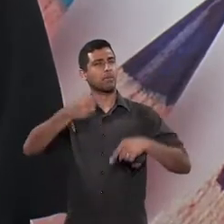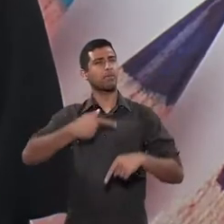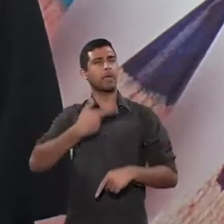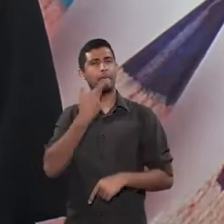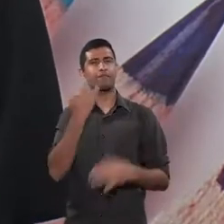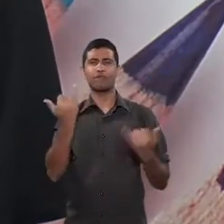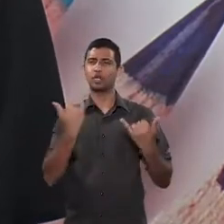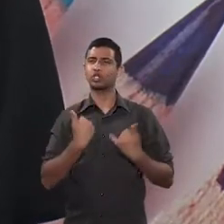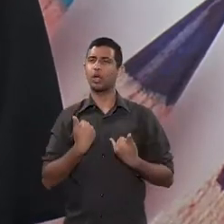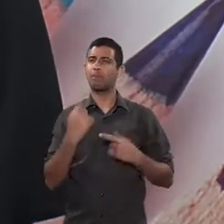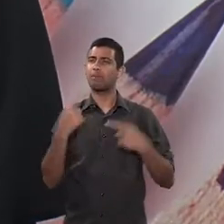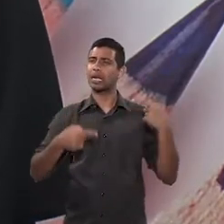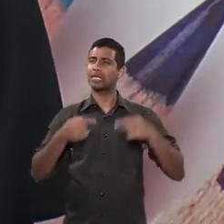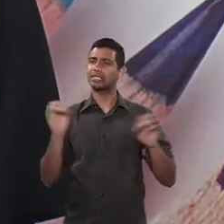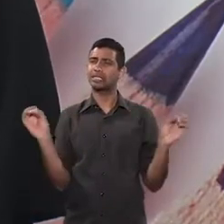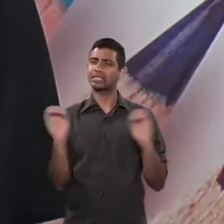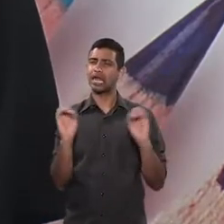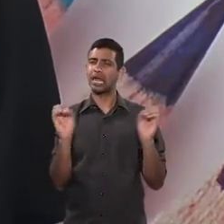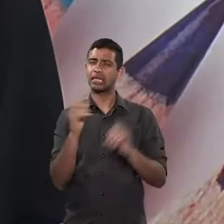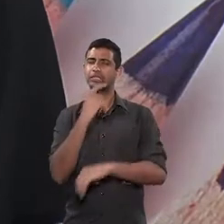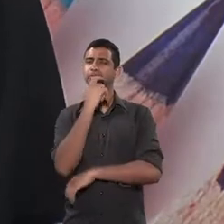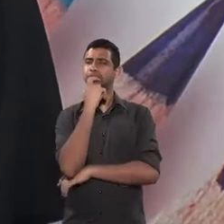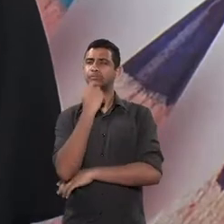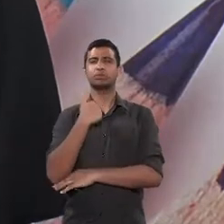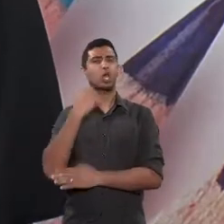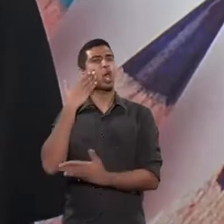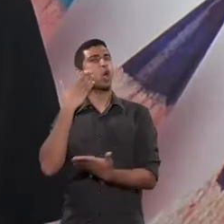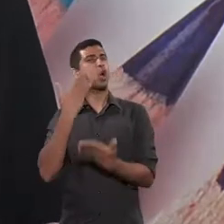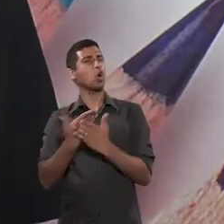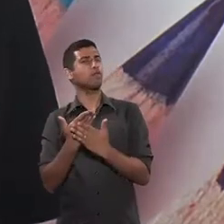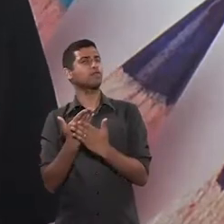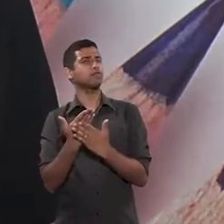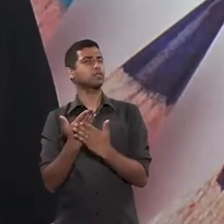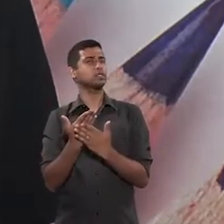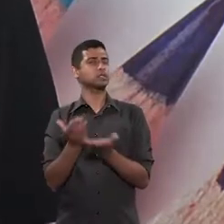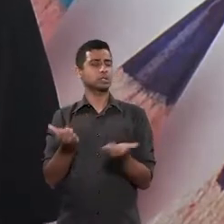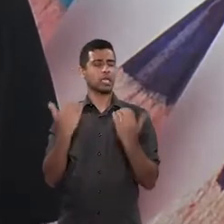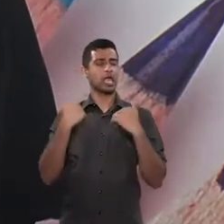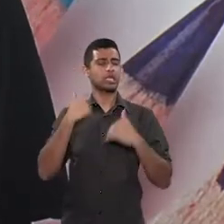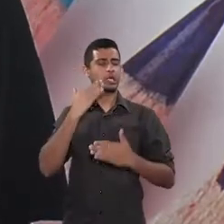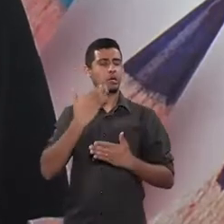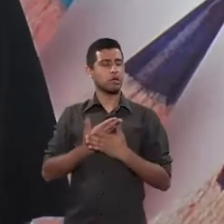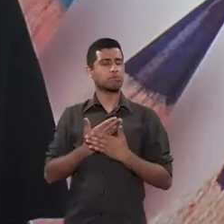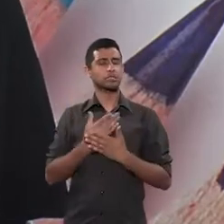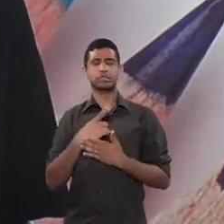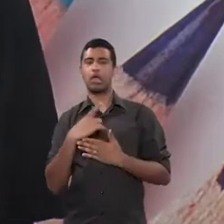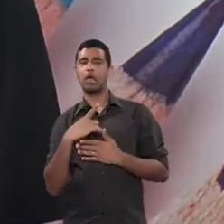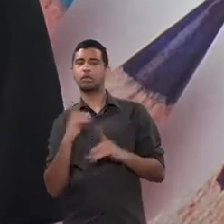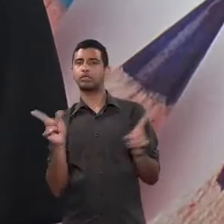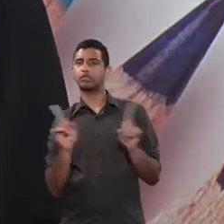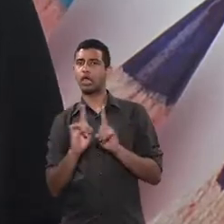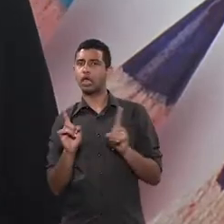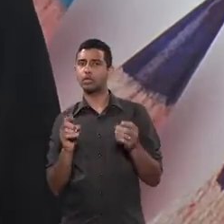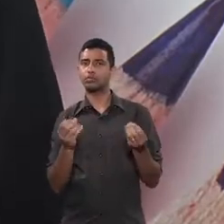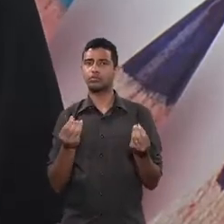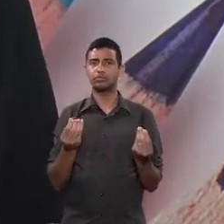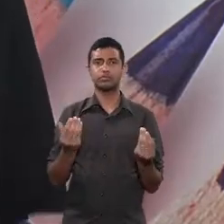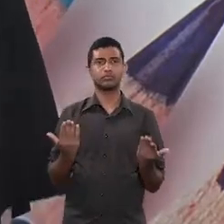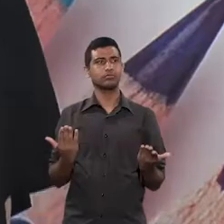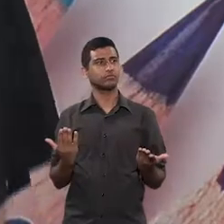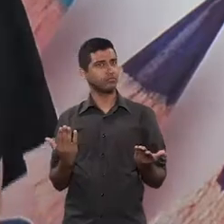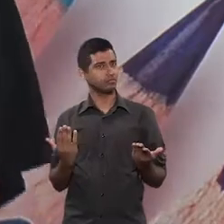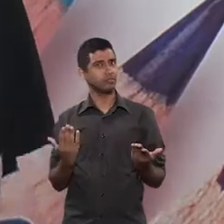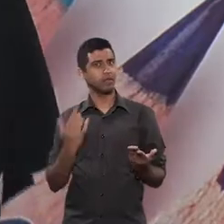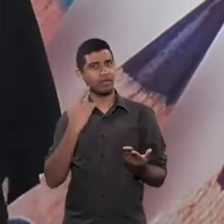eles estão me dizendo que não estão brigando. Então, devo eu confiar na minha intuição? Devo eu confiar no que eu estou?